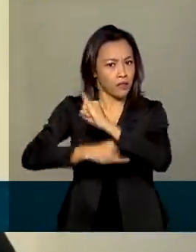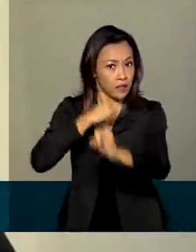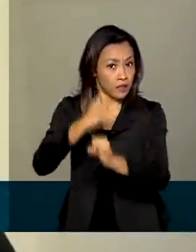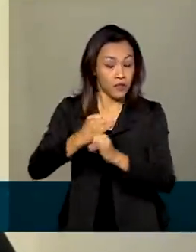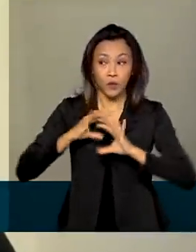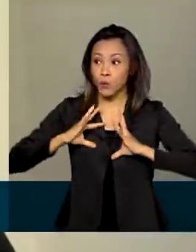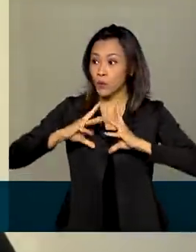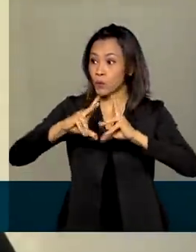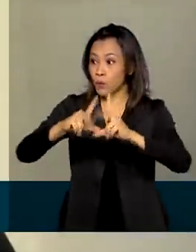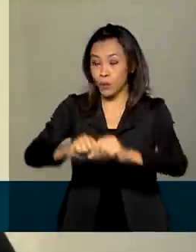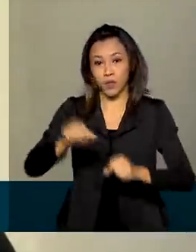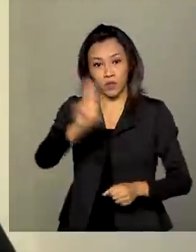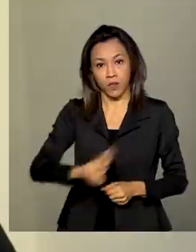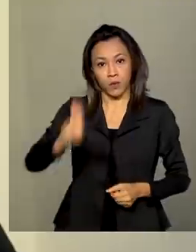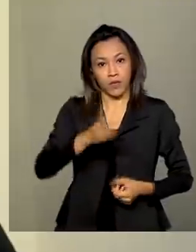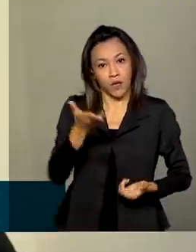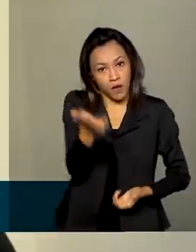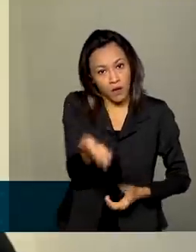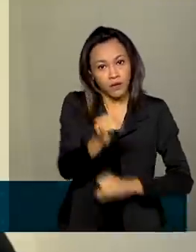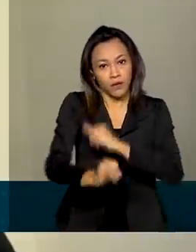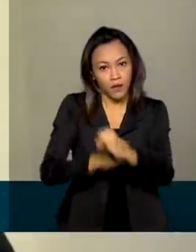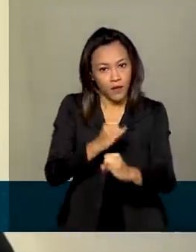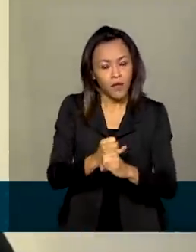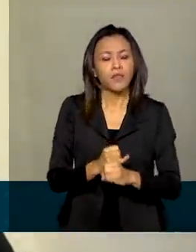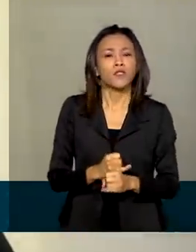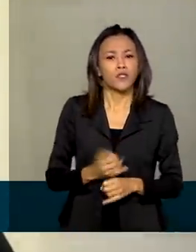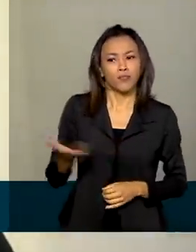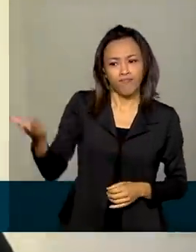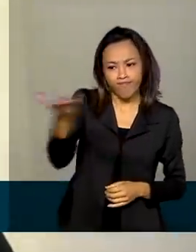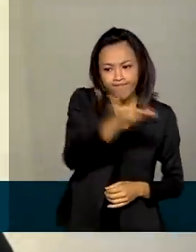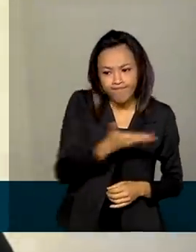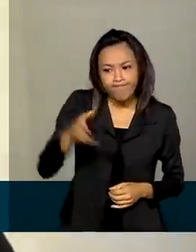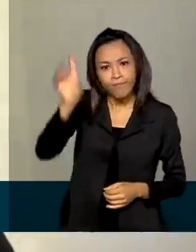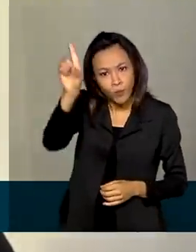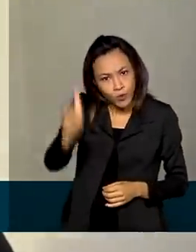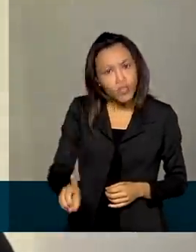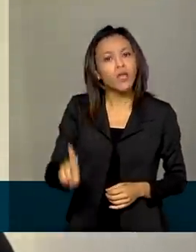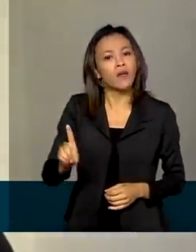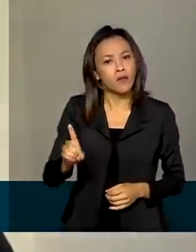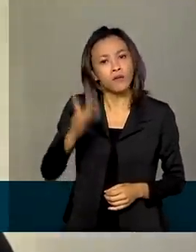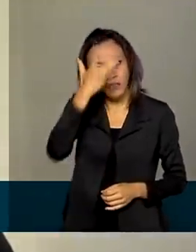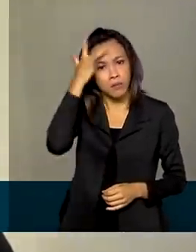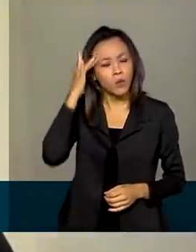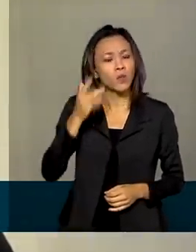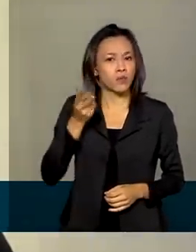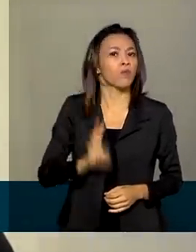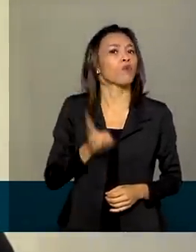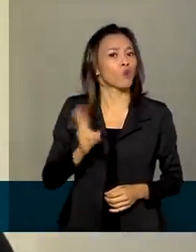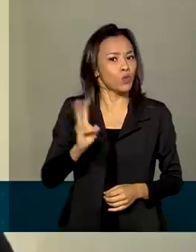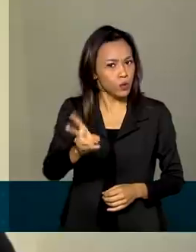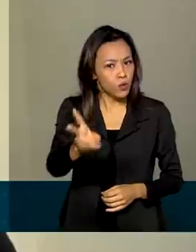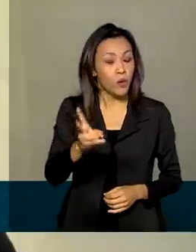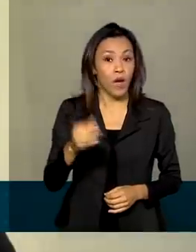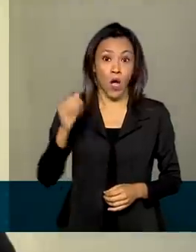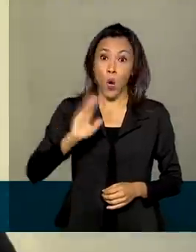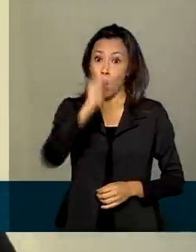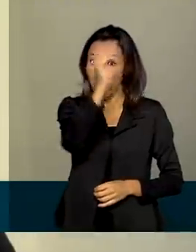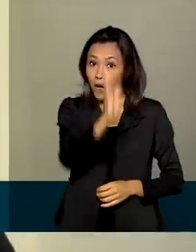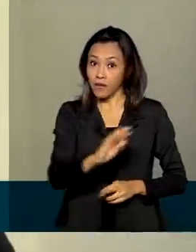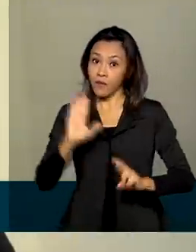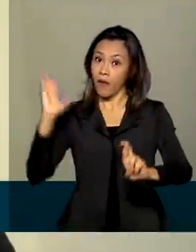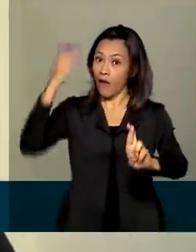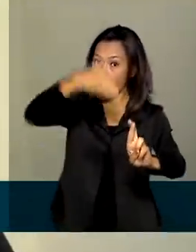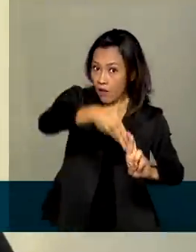todas feitas pela internet, o direito dos consumidores continua o mesmo. Nosso país é referência na